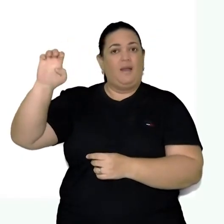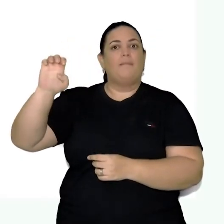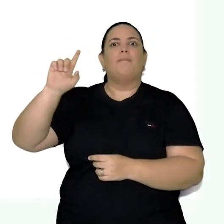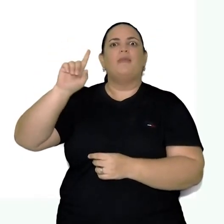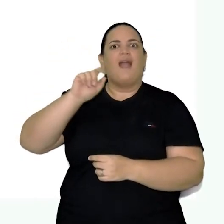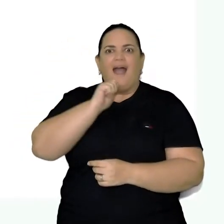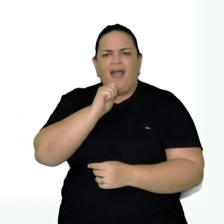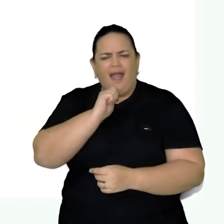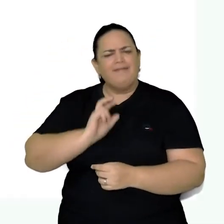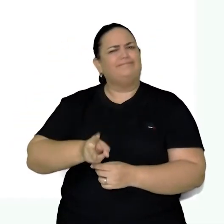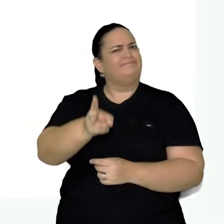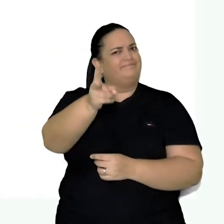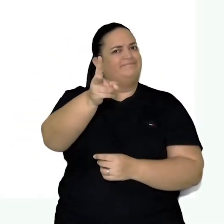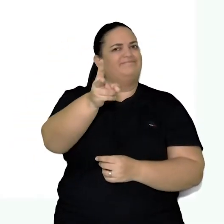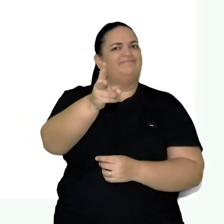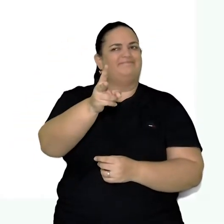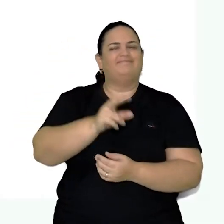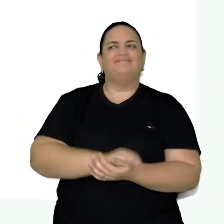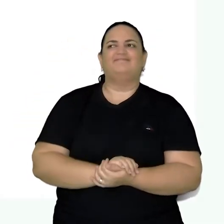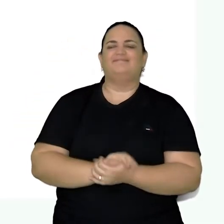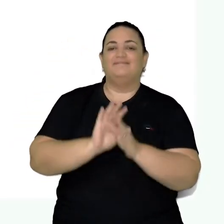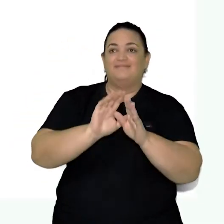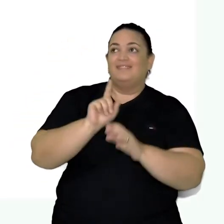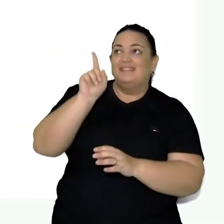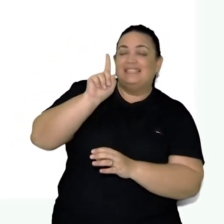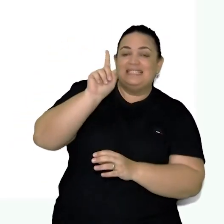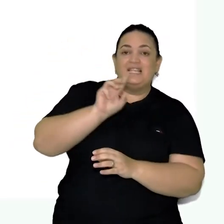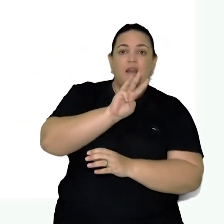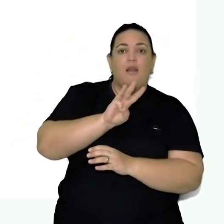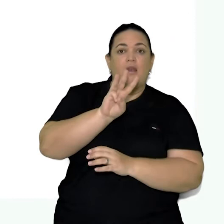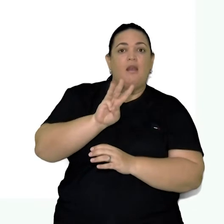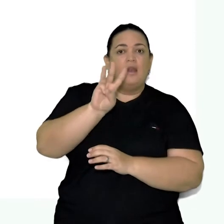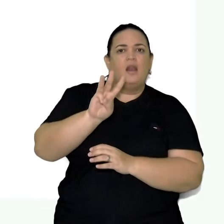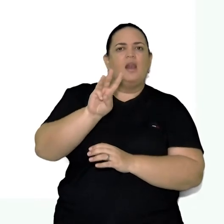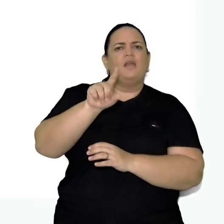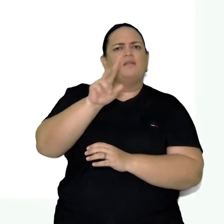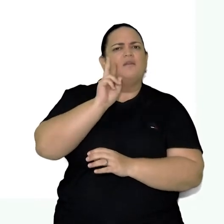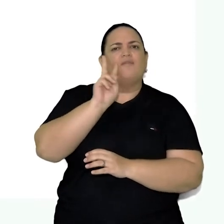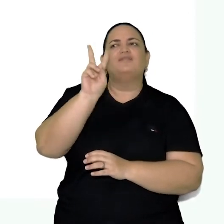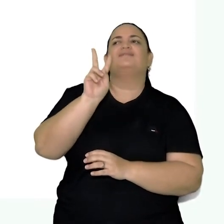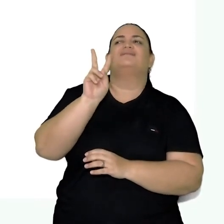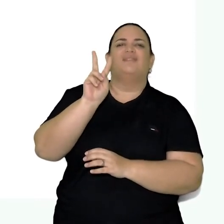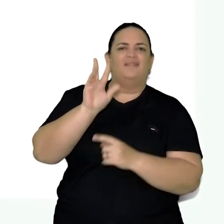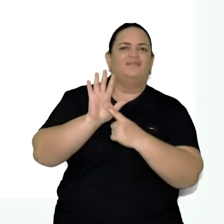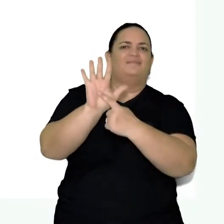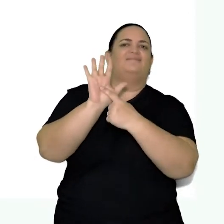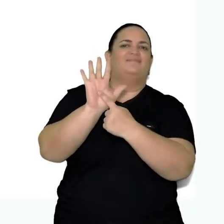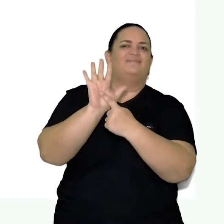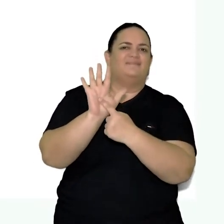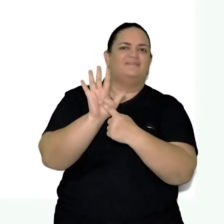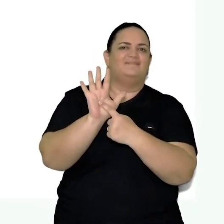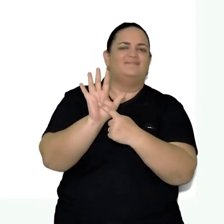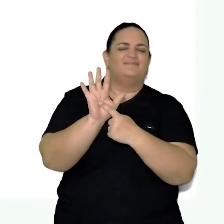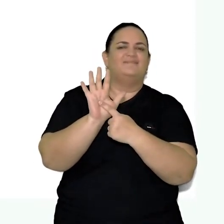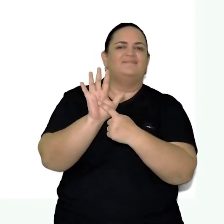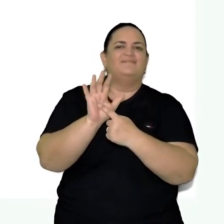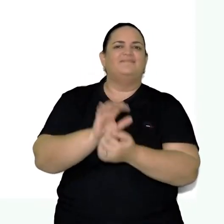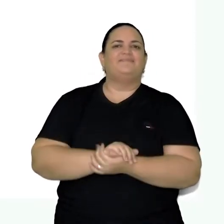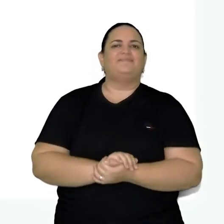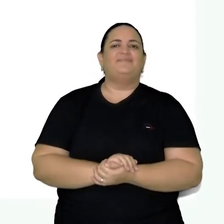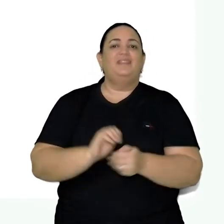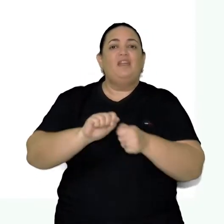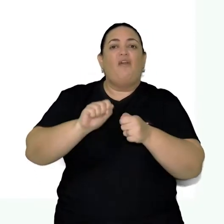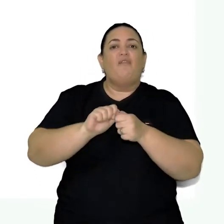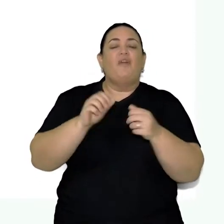Nesse link, você vai assistir uma pequena peça de Teatro Lambi-Lambi, que foi feita pela